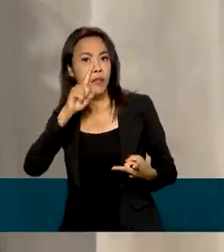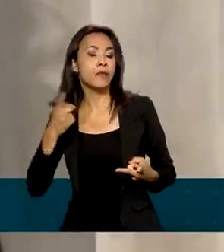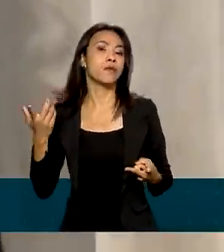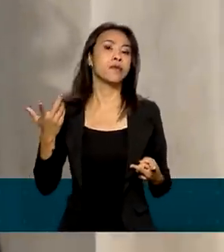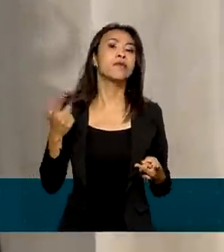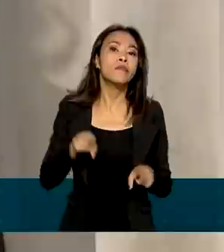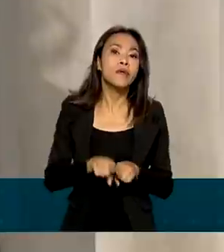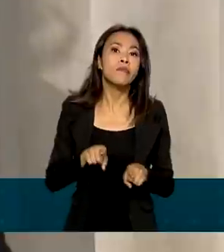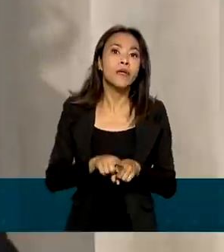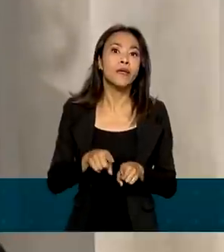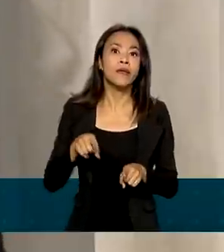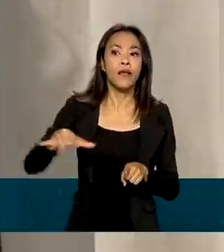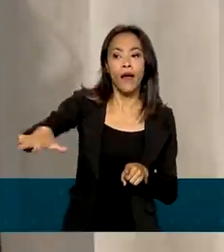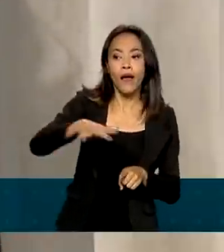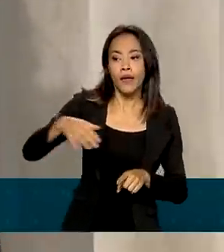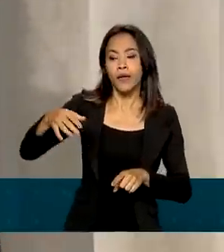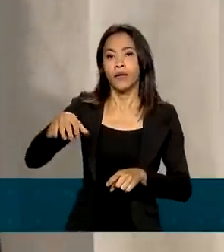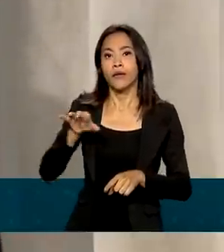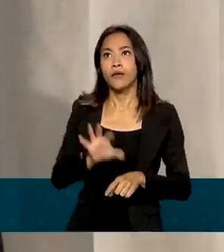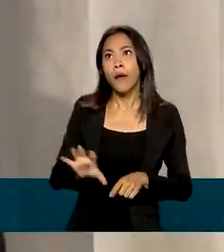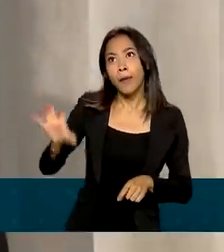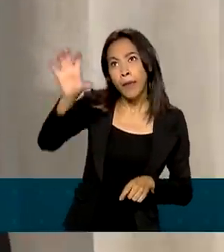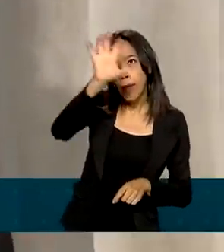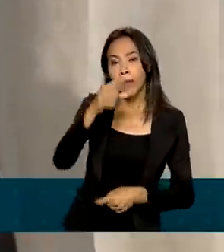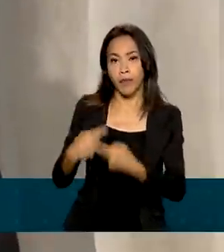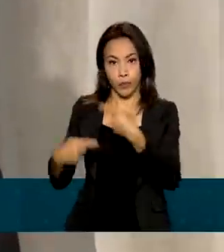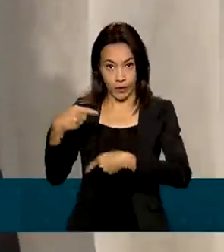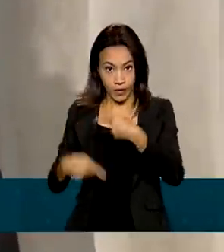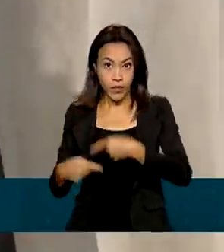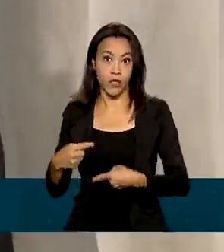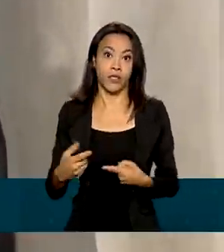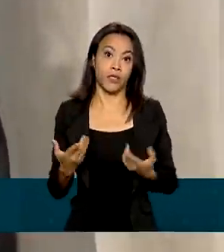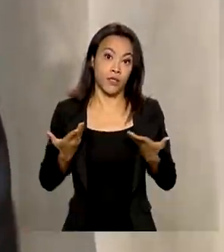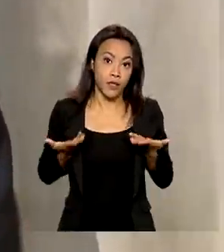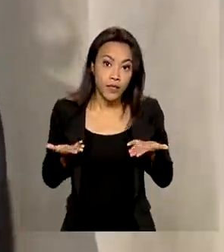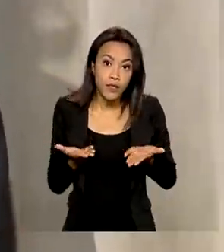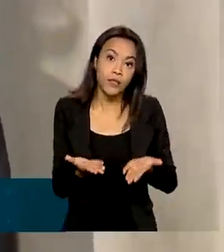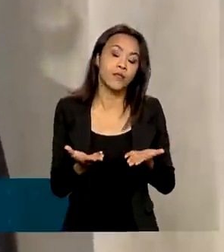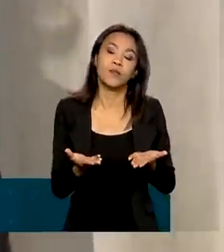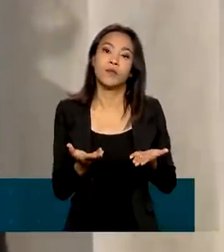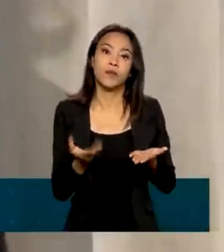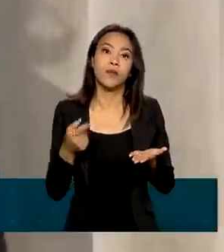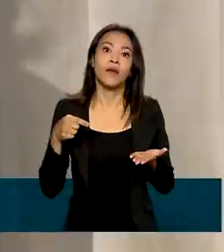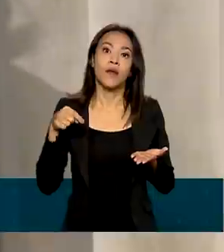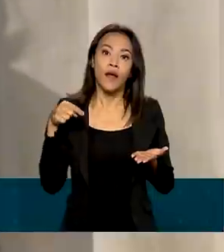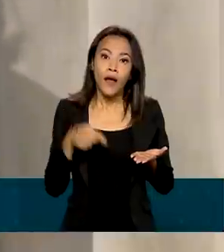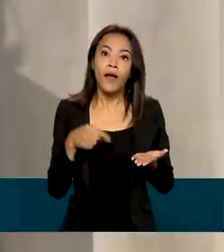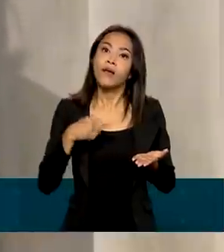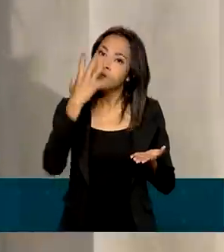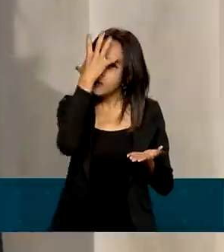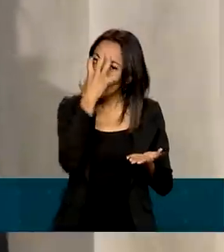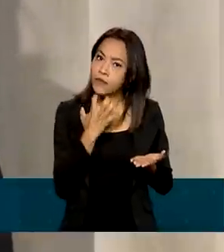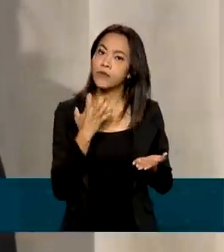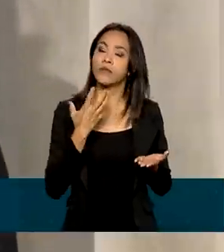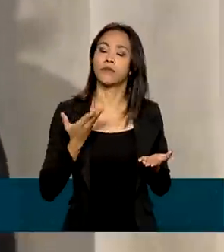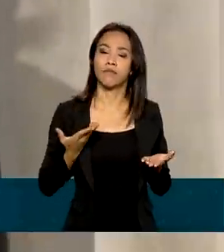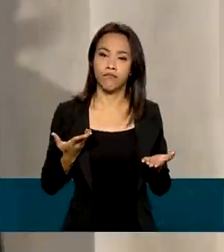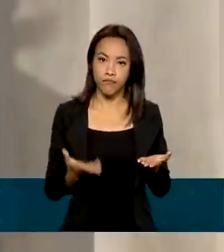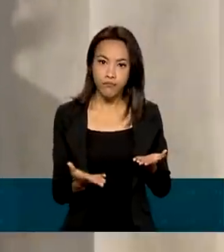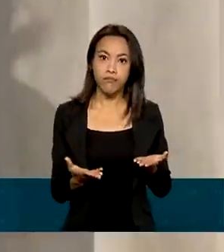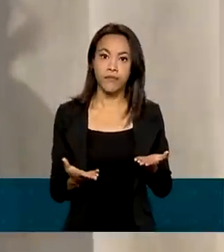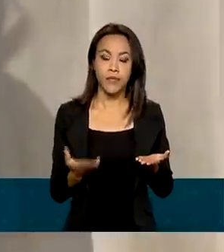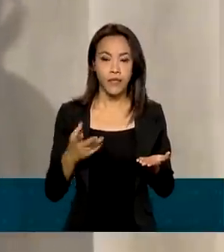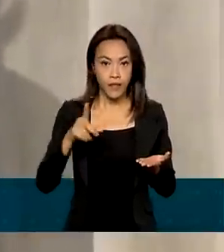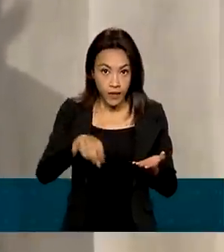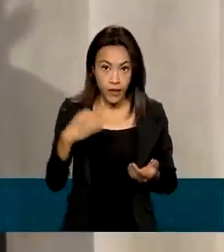agora uma constante nas nossas vidas. É um problema da maior gravidade, da maior seriedade. E é muito